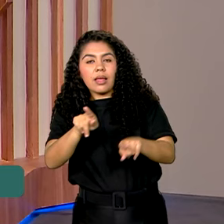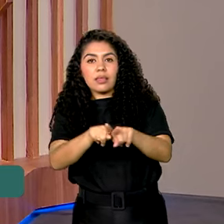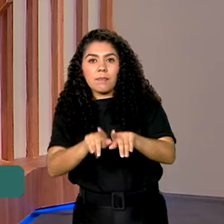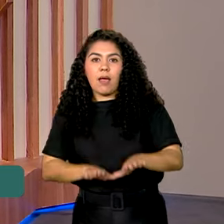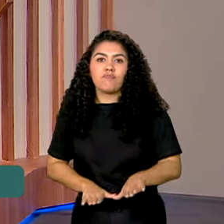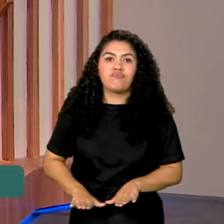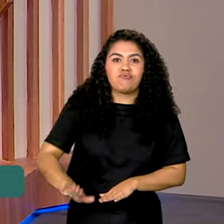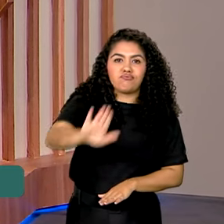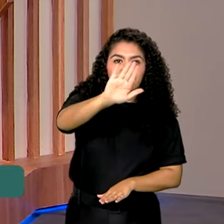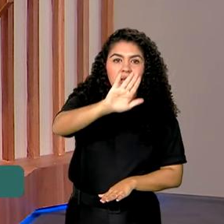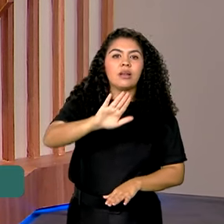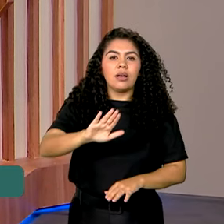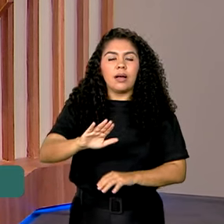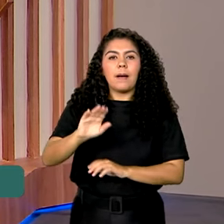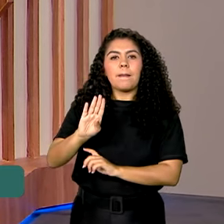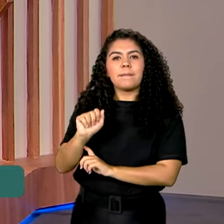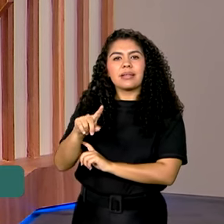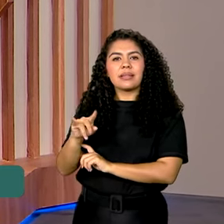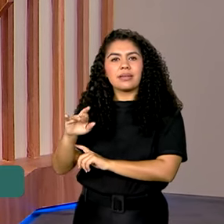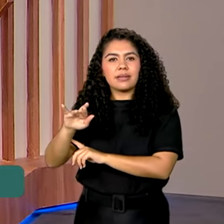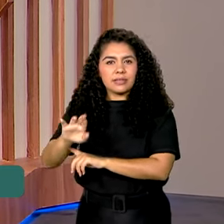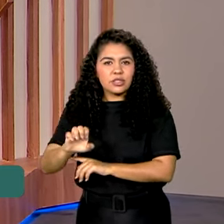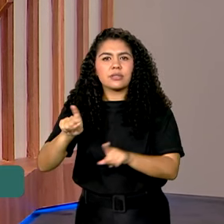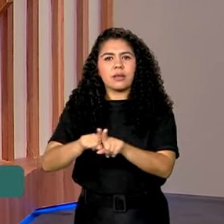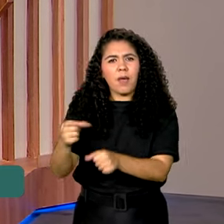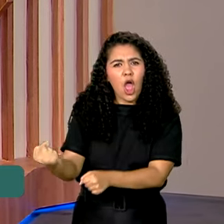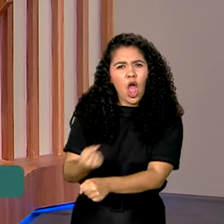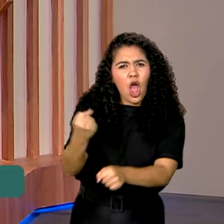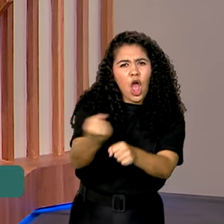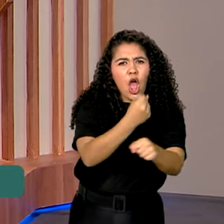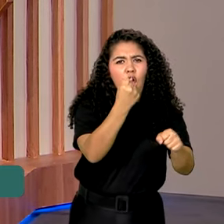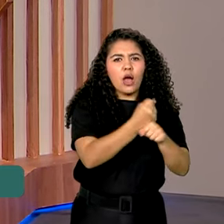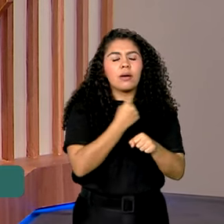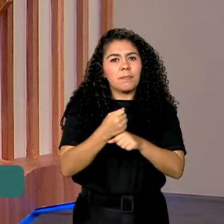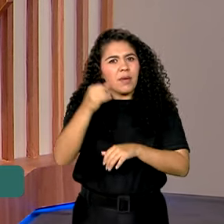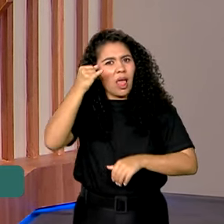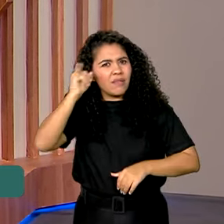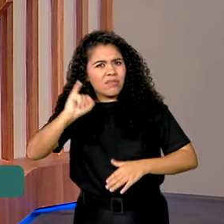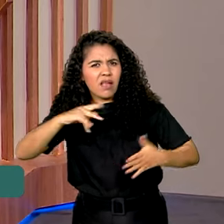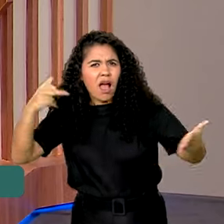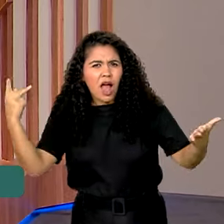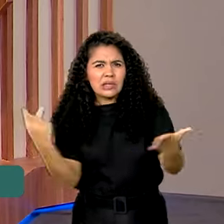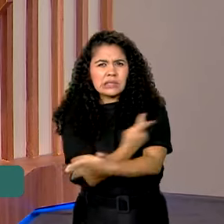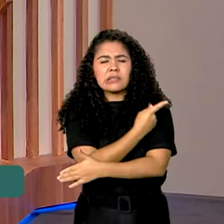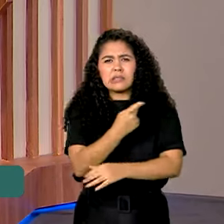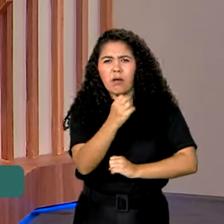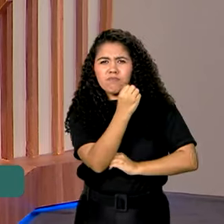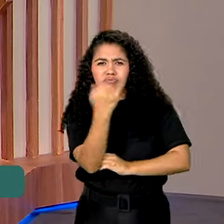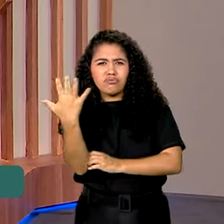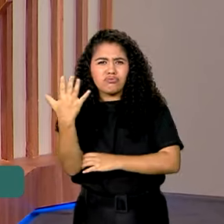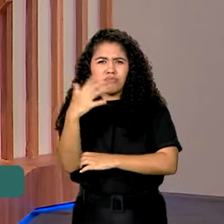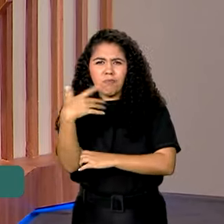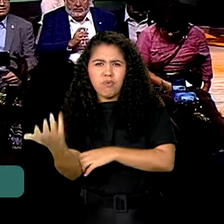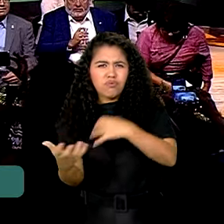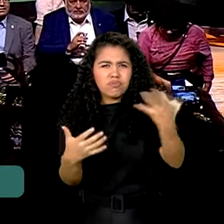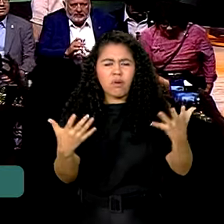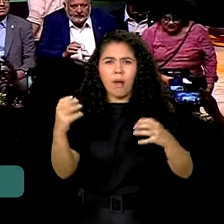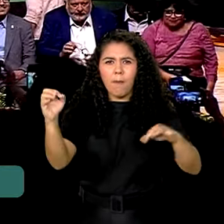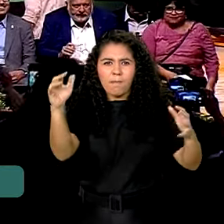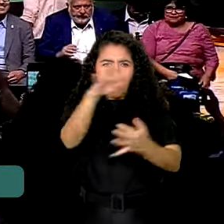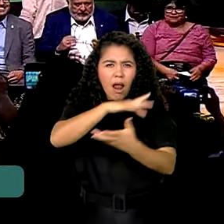anúncio de obras da macro-drenagem para a prevenção de desastres naturais na região central da cidade.